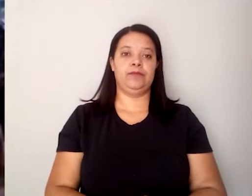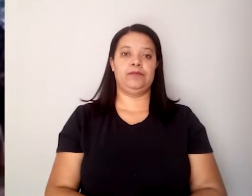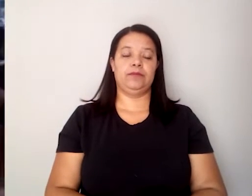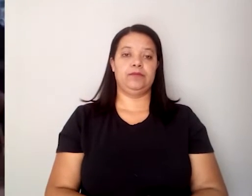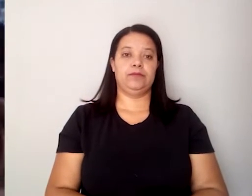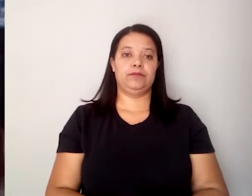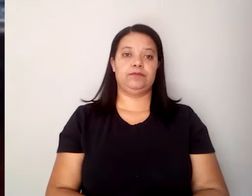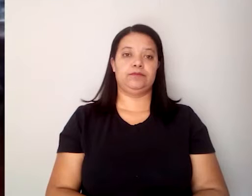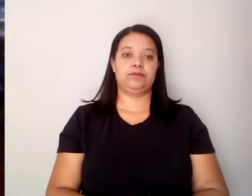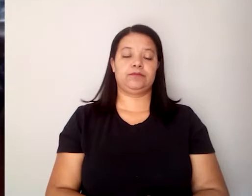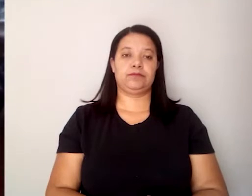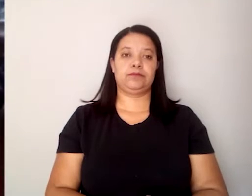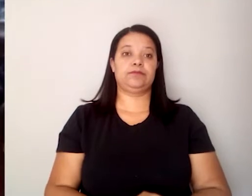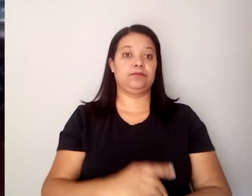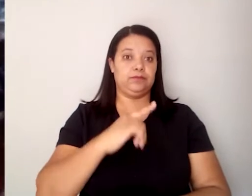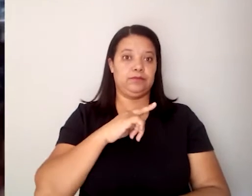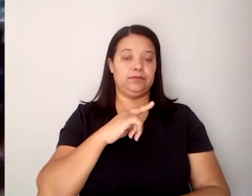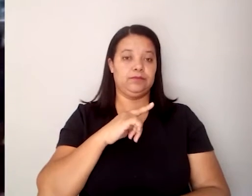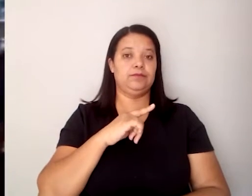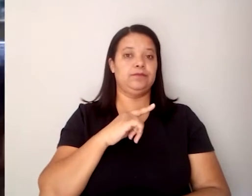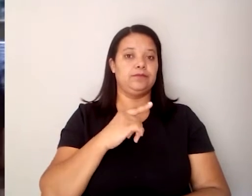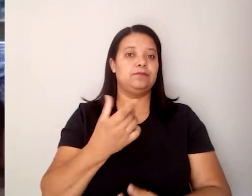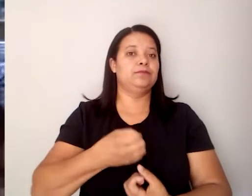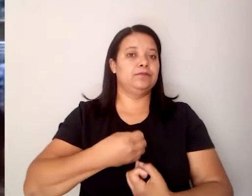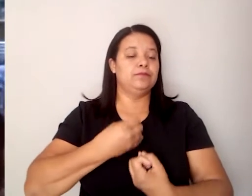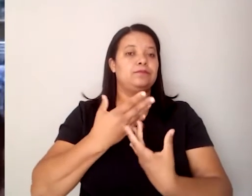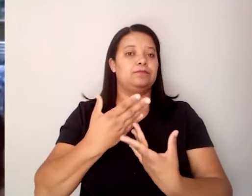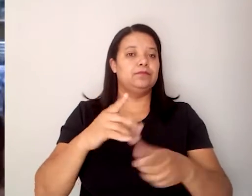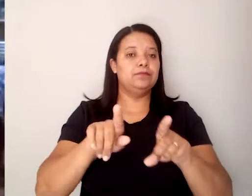Foi conteúdo, vamos dizer assim, É a poética